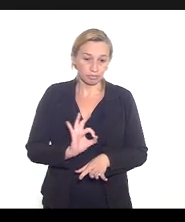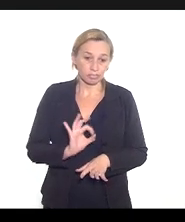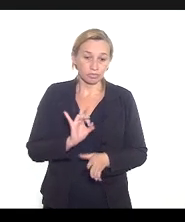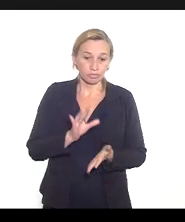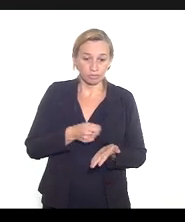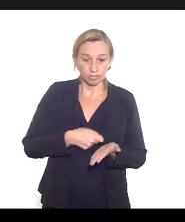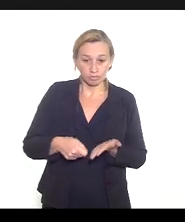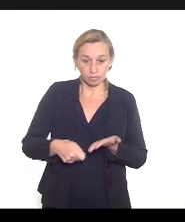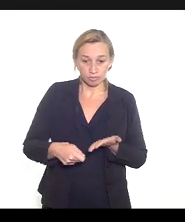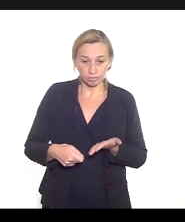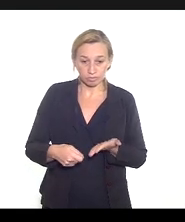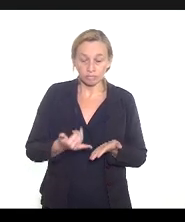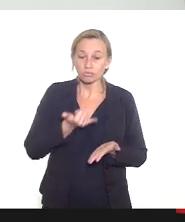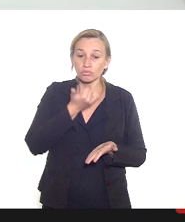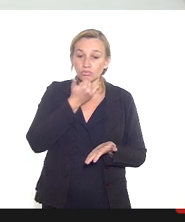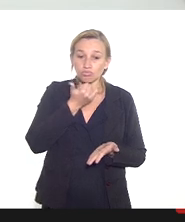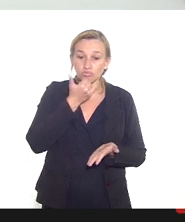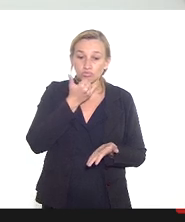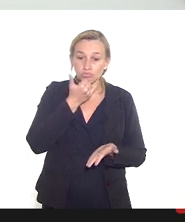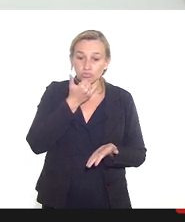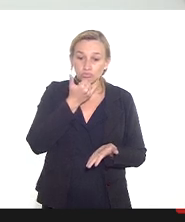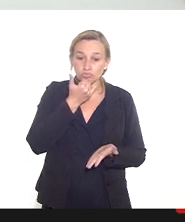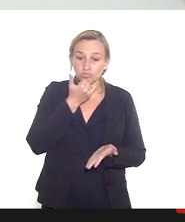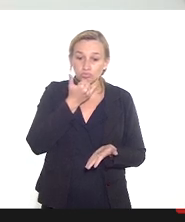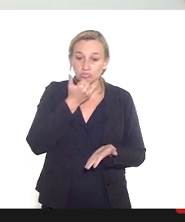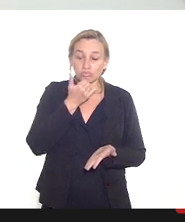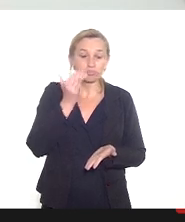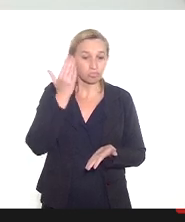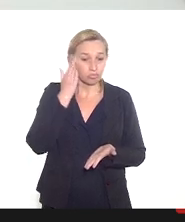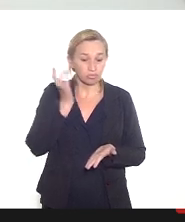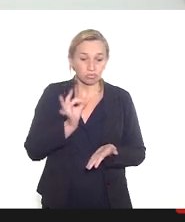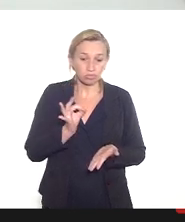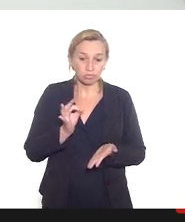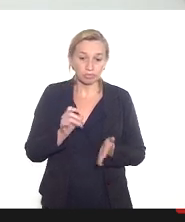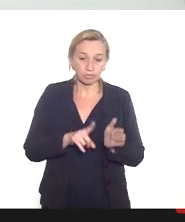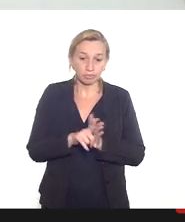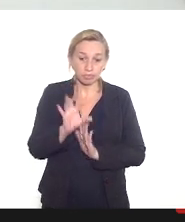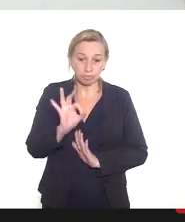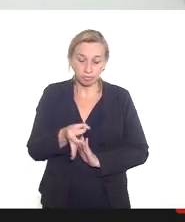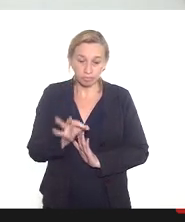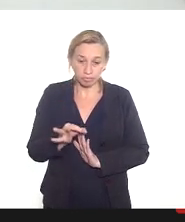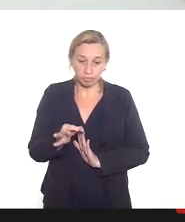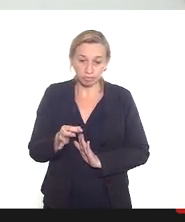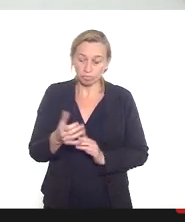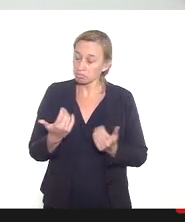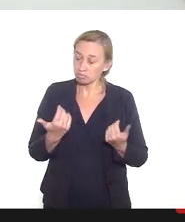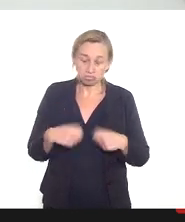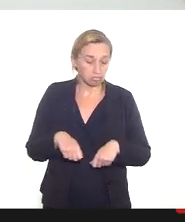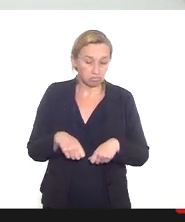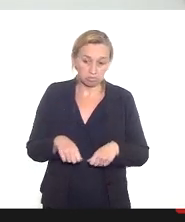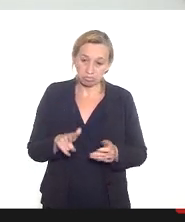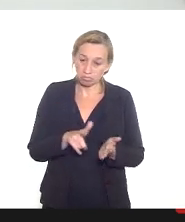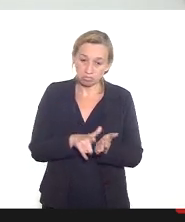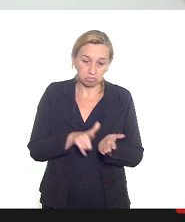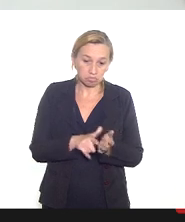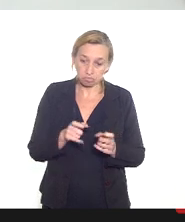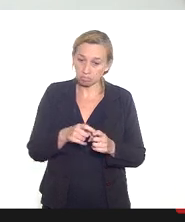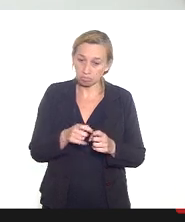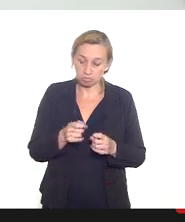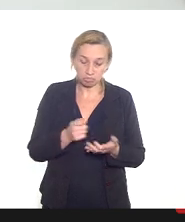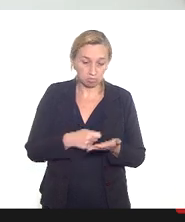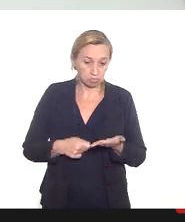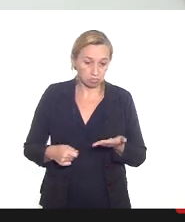assinatura do tempo desculpe eu não entender a pergunta exatamente não há necessidade de atestado médico